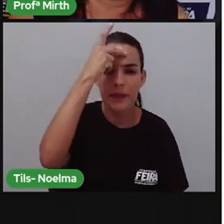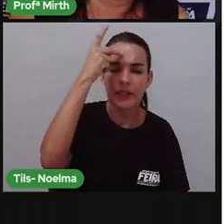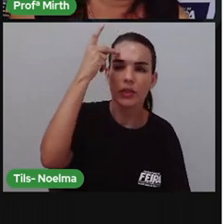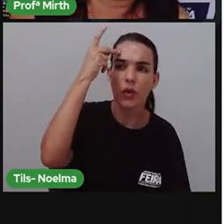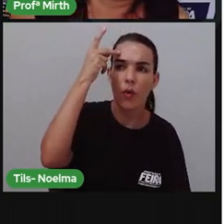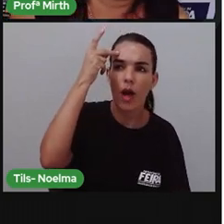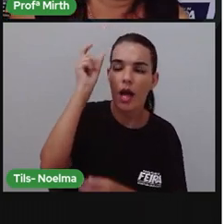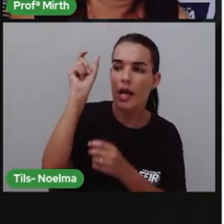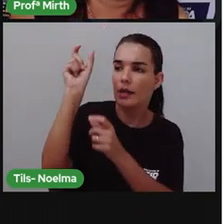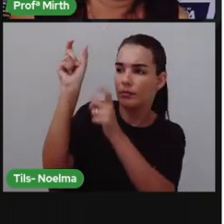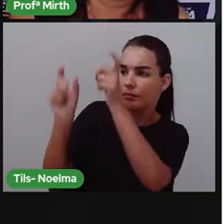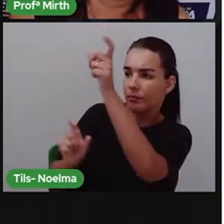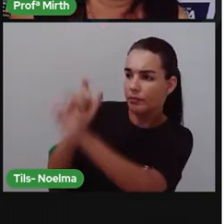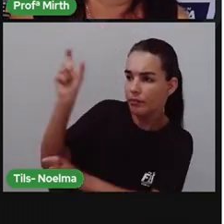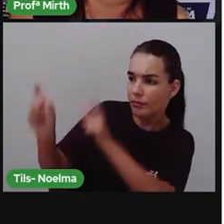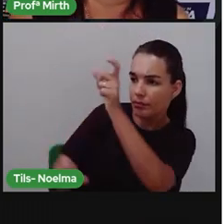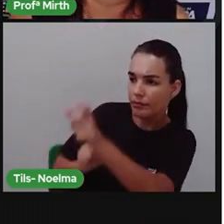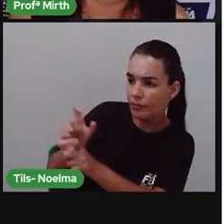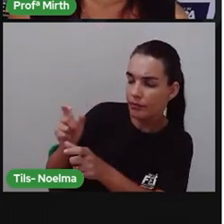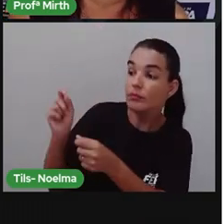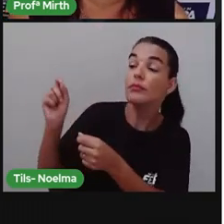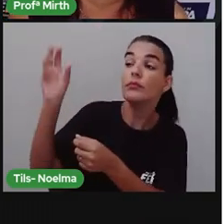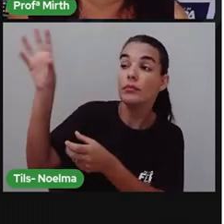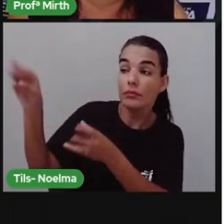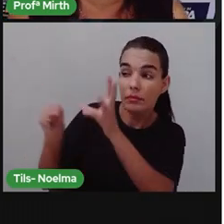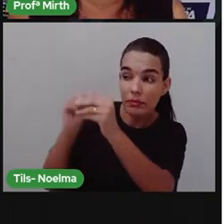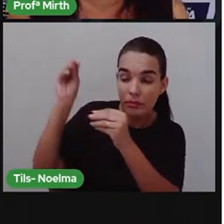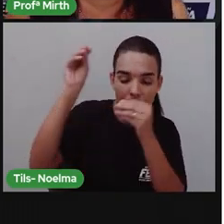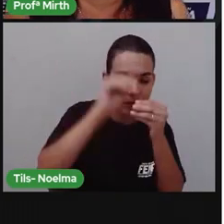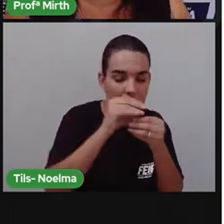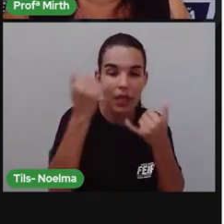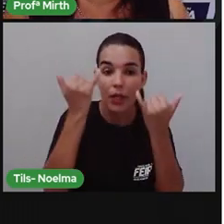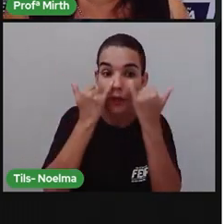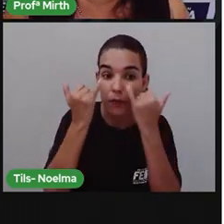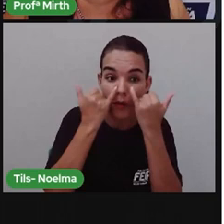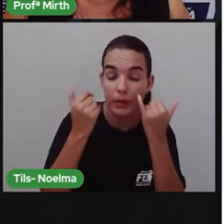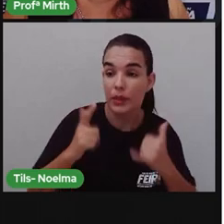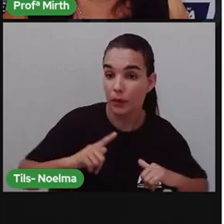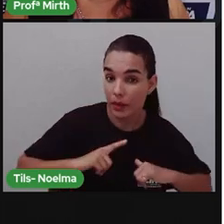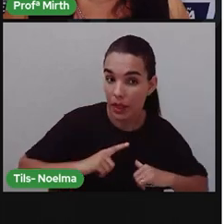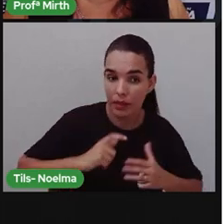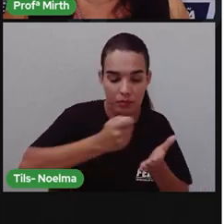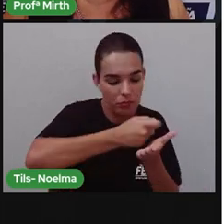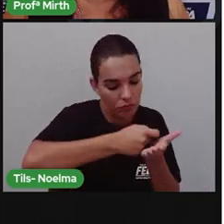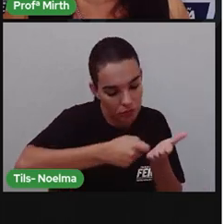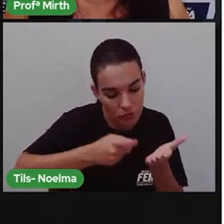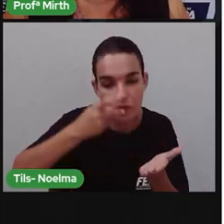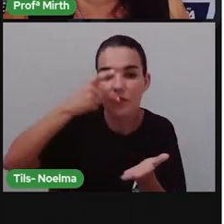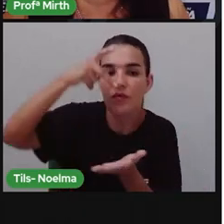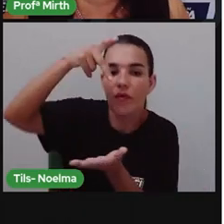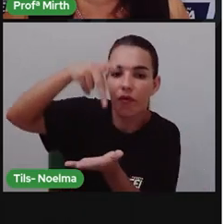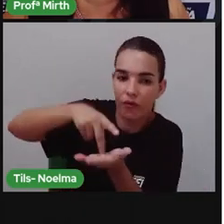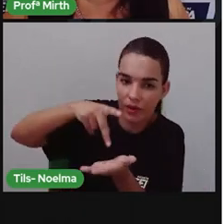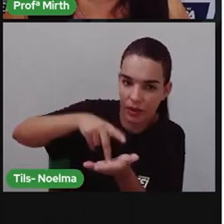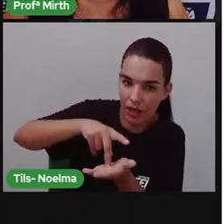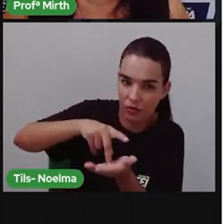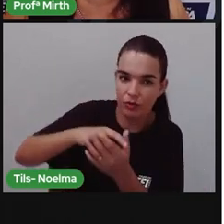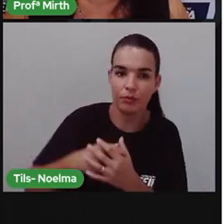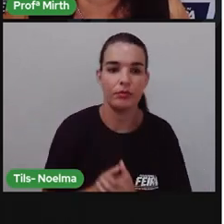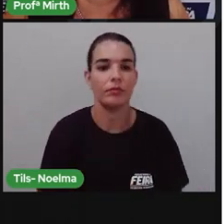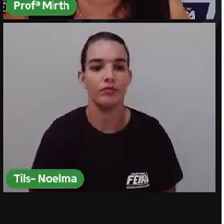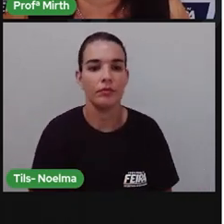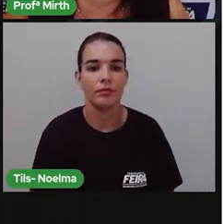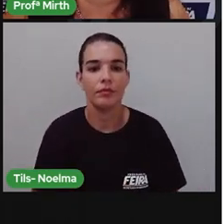autobiografia, o texto, ele é expressivo e subjetivo, né? É expressa bem, assim, as questões